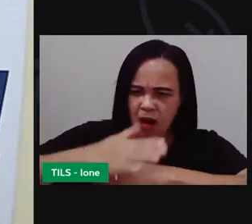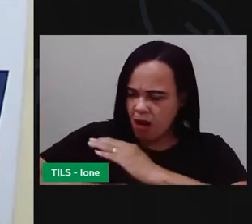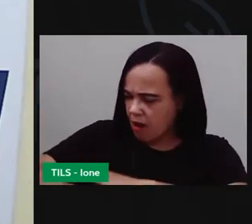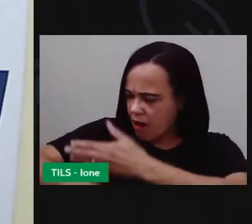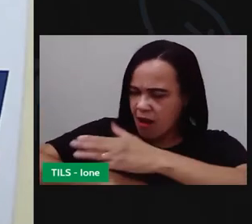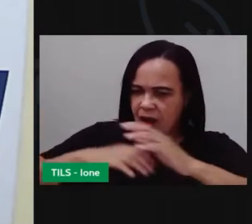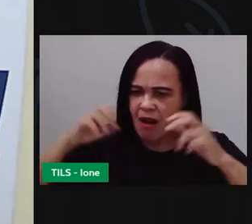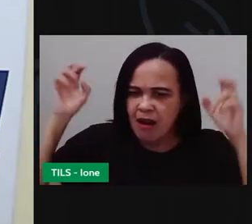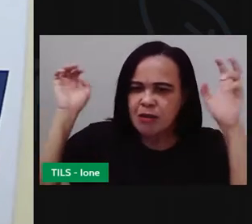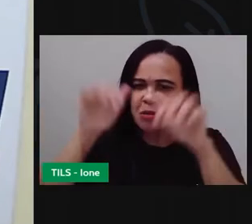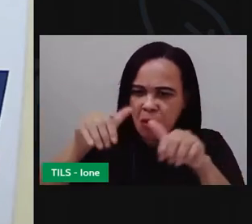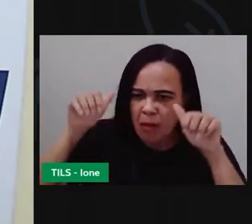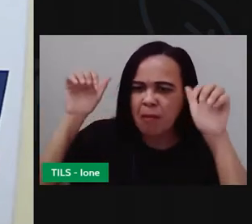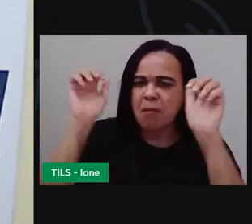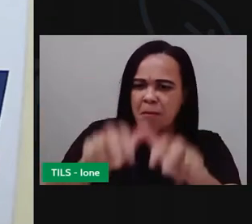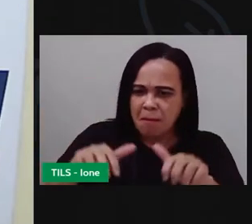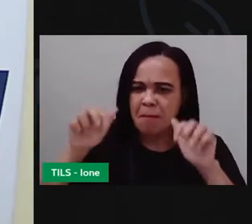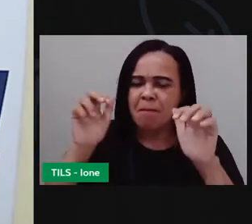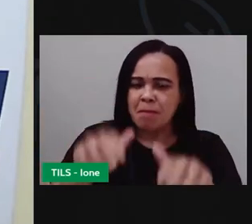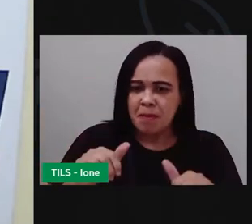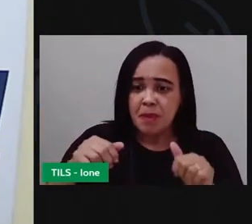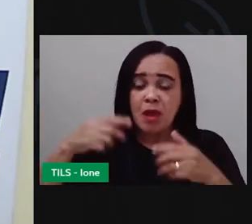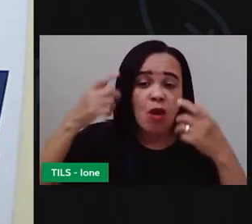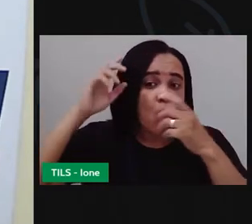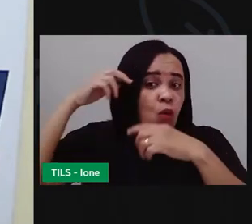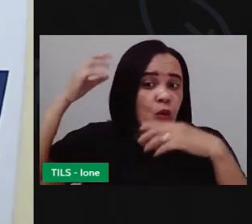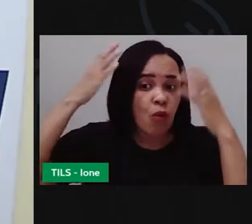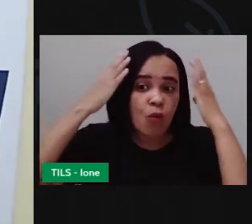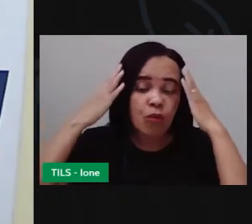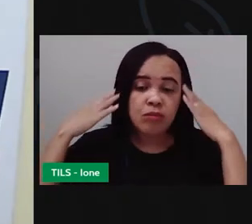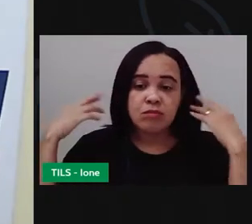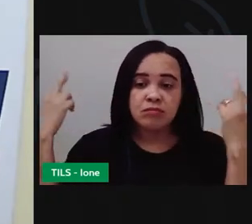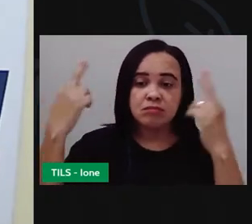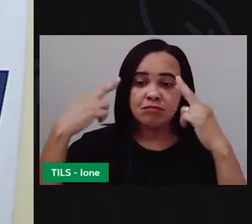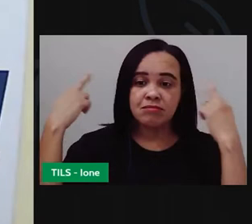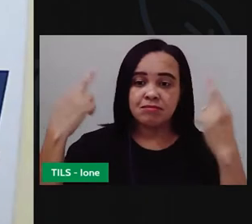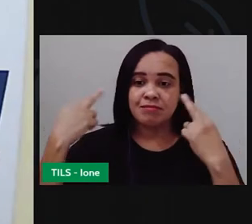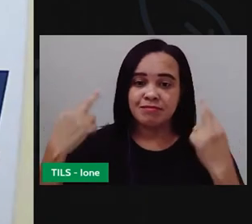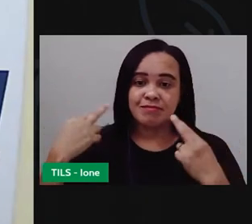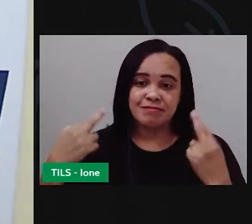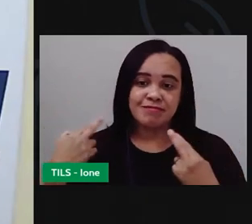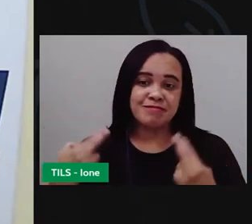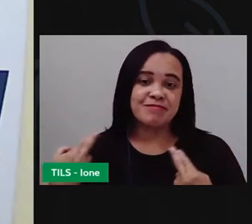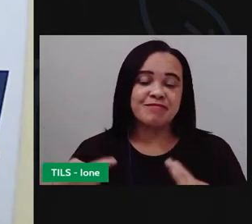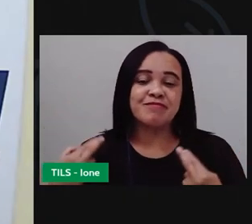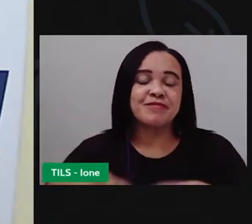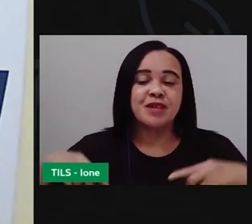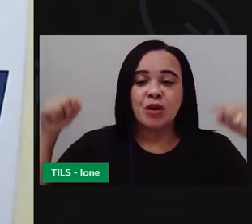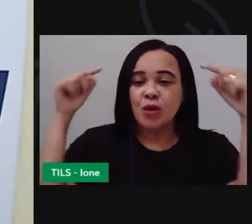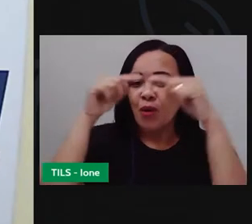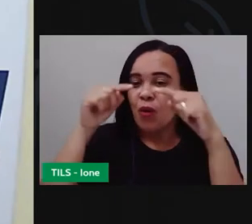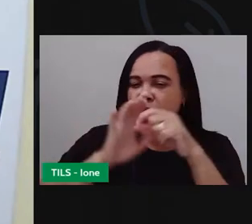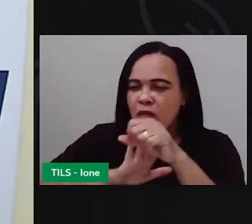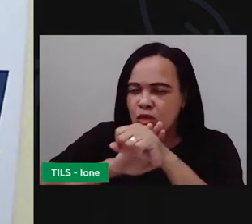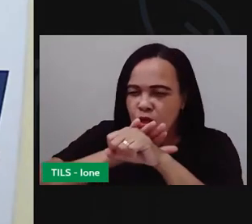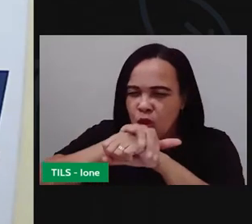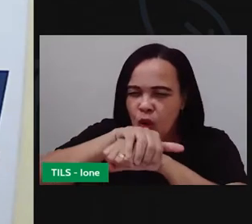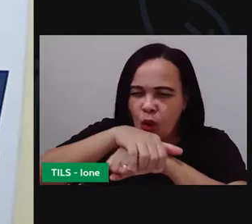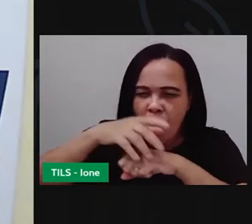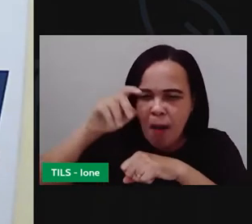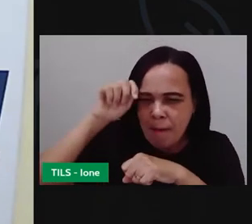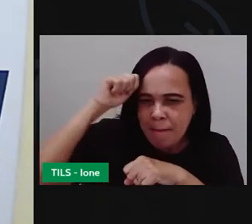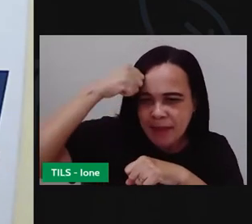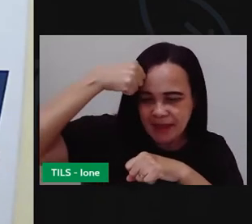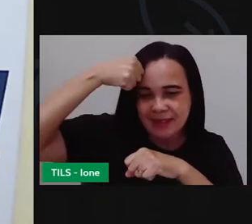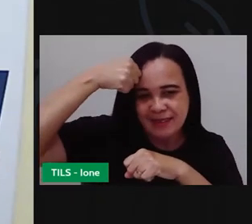O cabelo dela era enroladinho, feito fiapos da noite. E